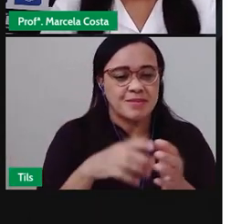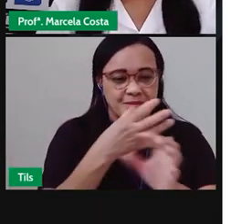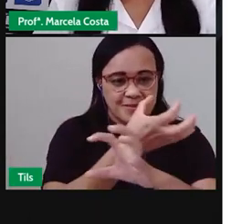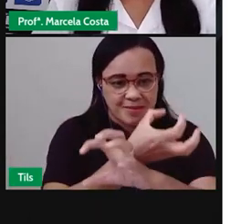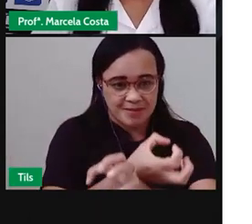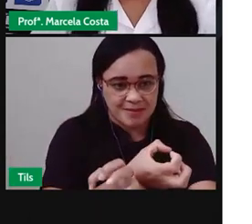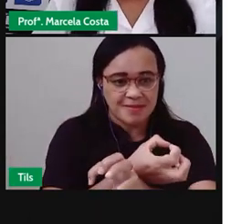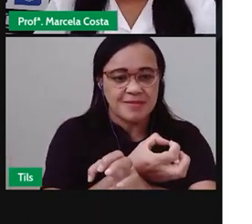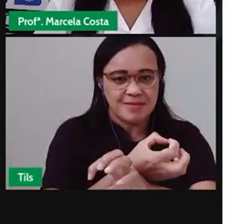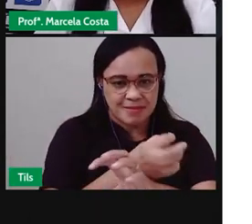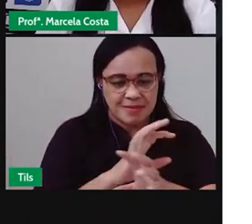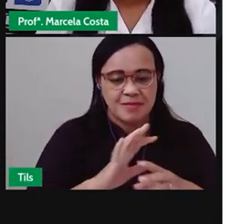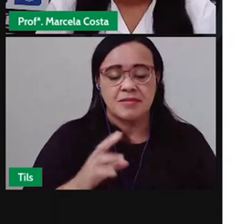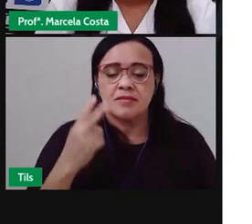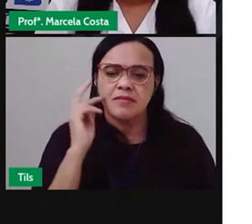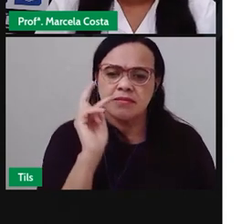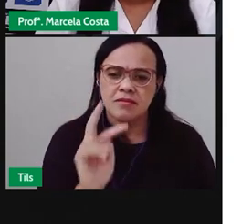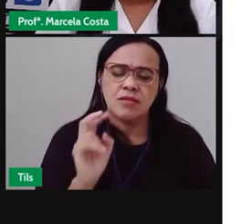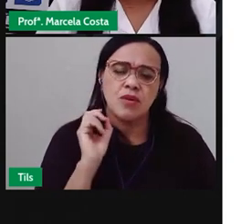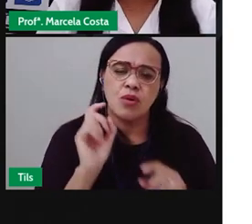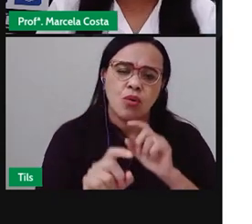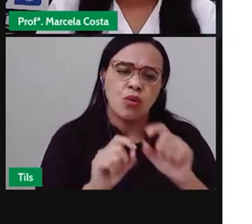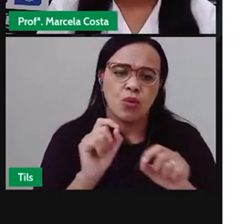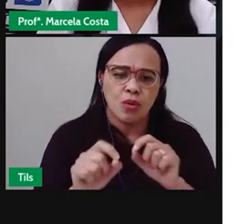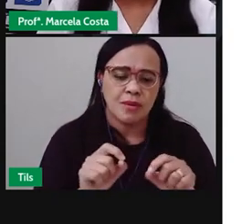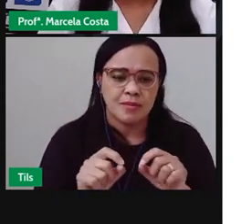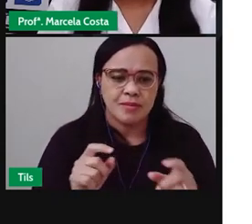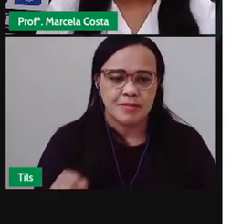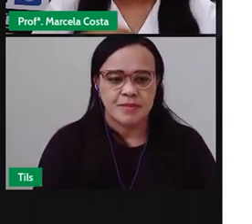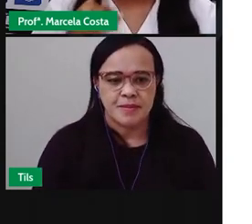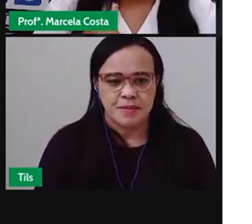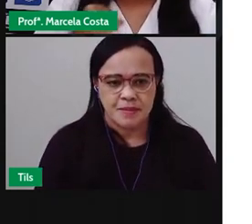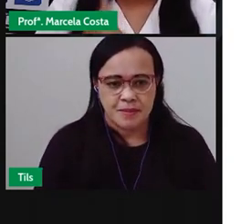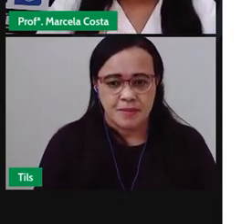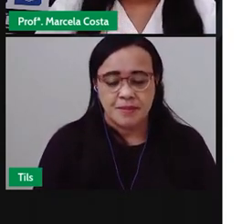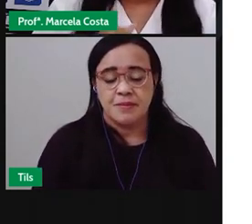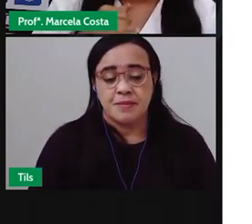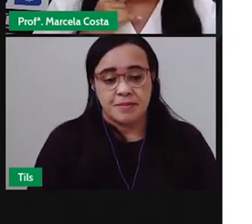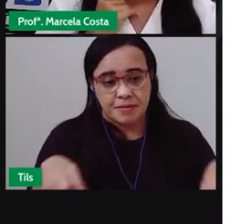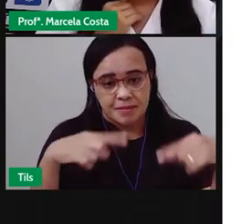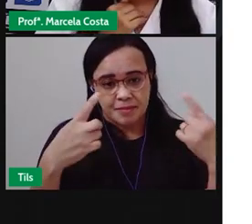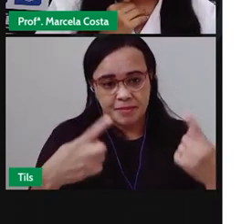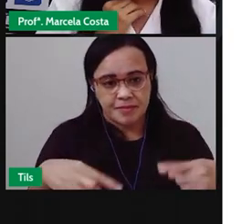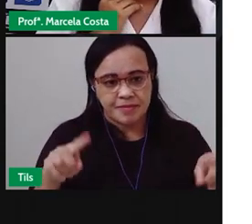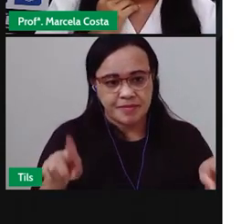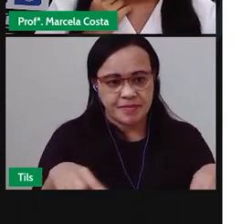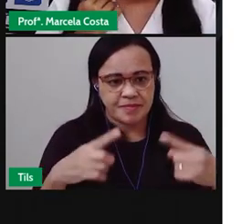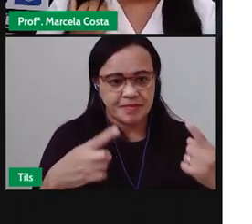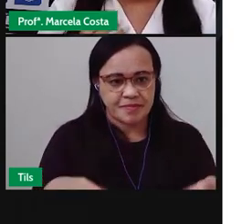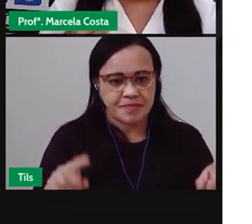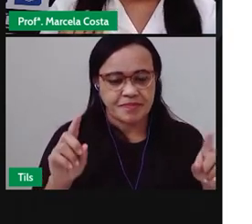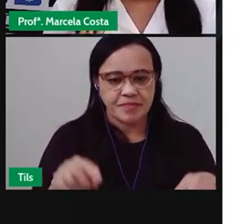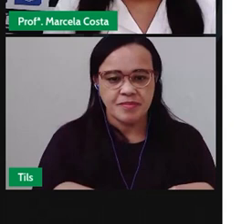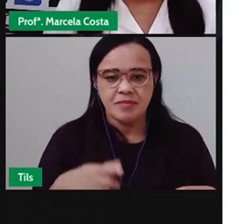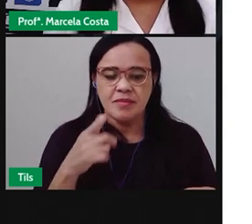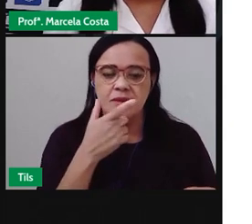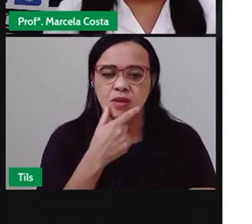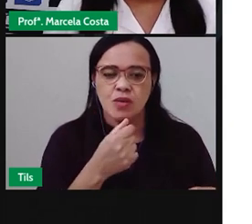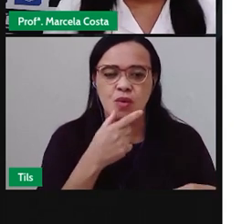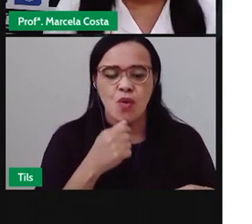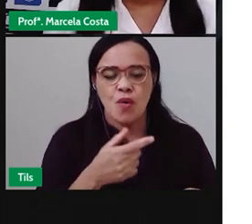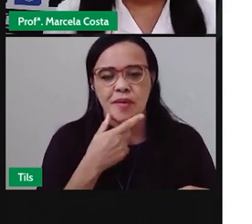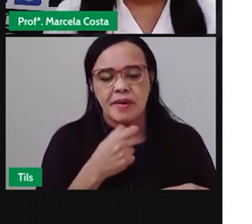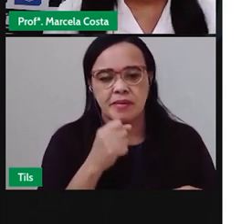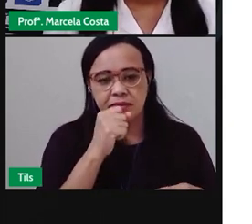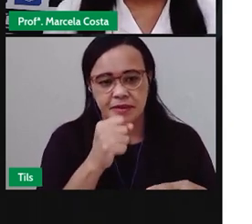Então, vimos ali, né, que na música o cantor vai mostrando